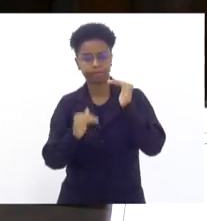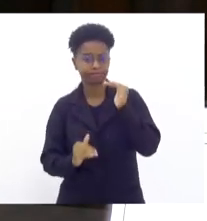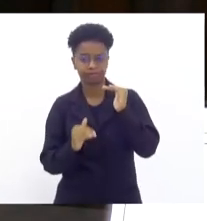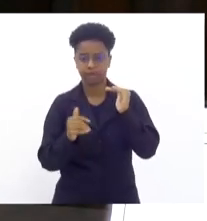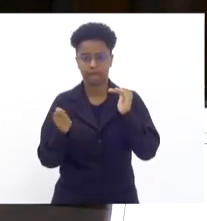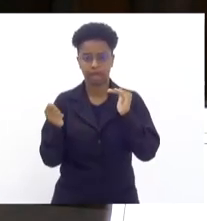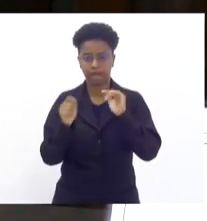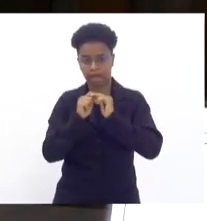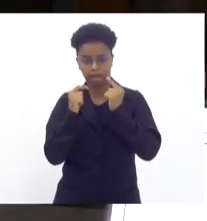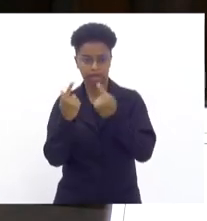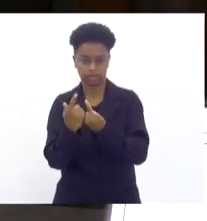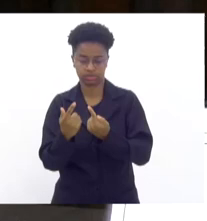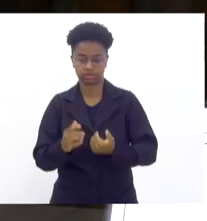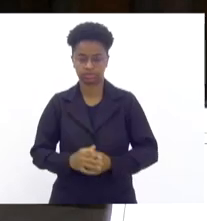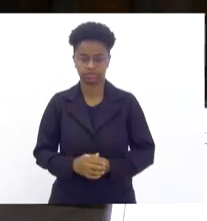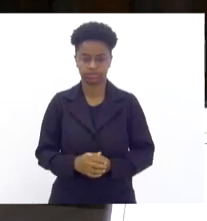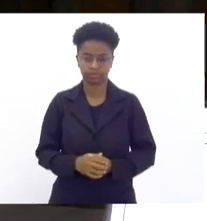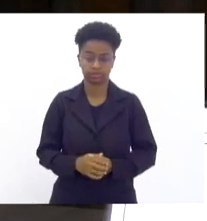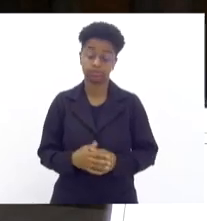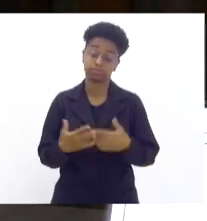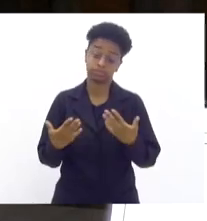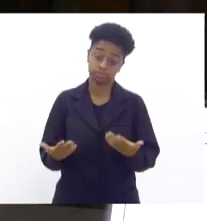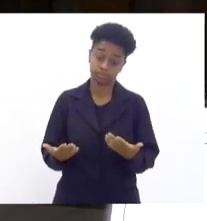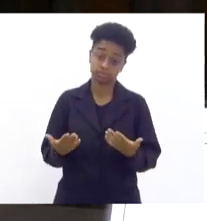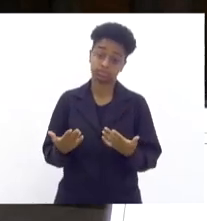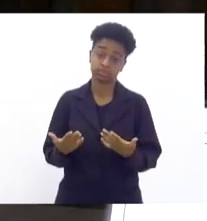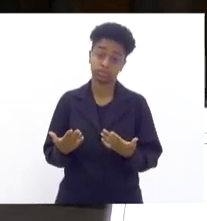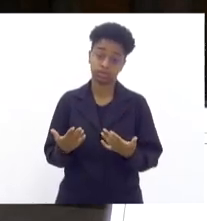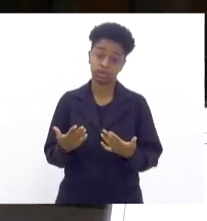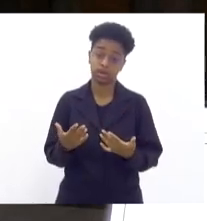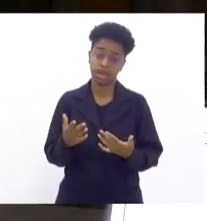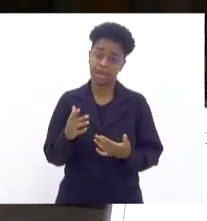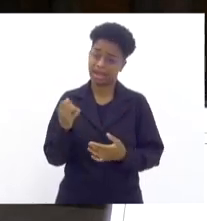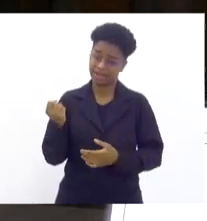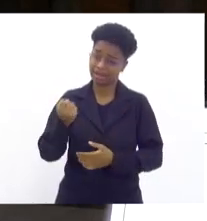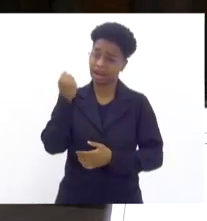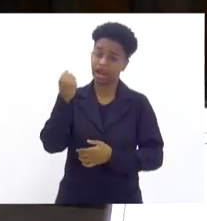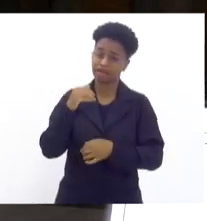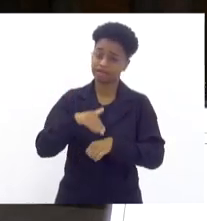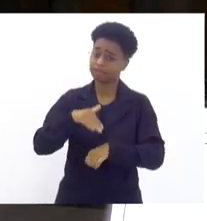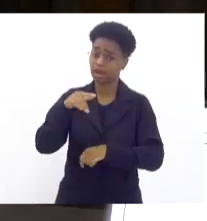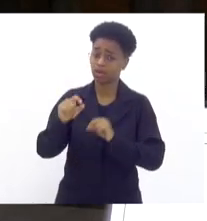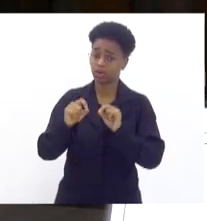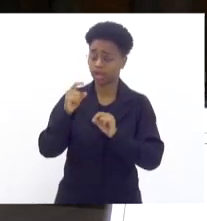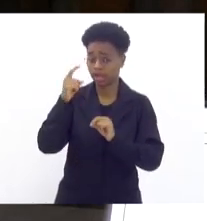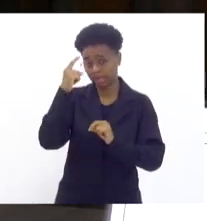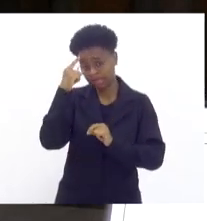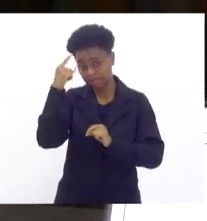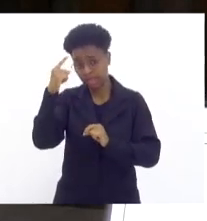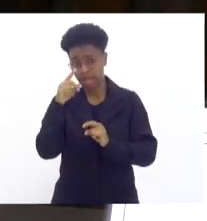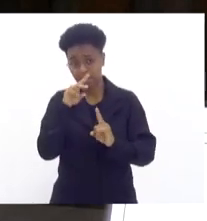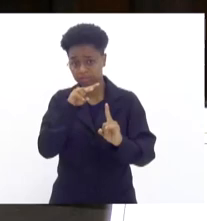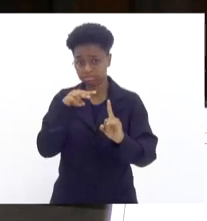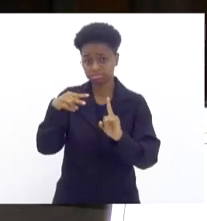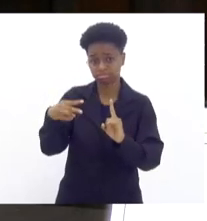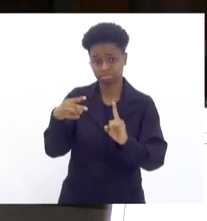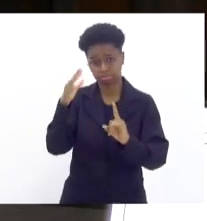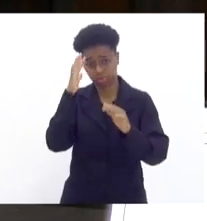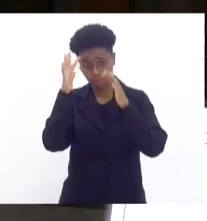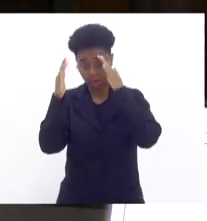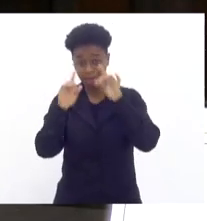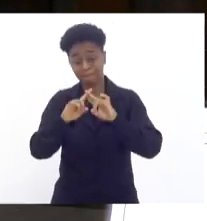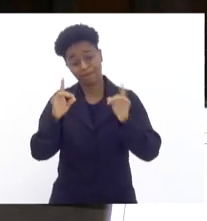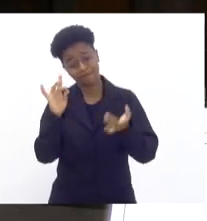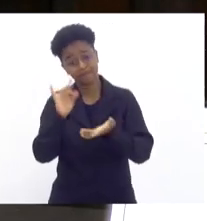segundo plano. E isso só faz asseverar essa ideia de divisão, de dicotomia, quando na verdade todos